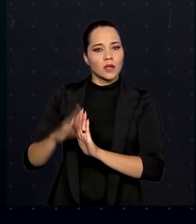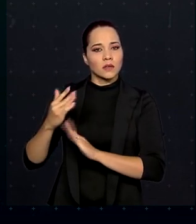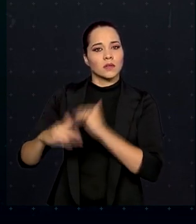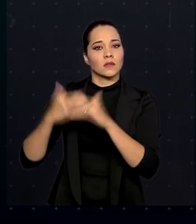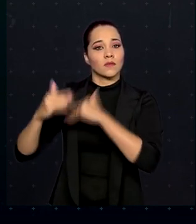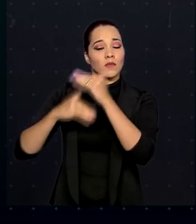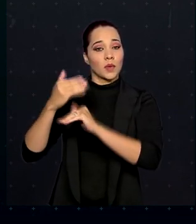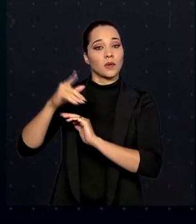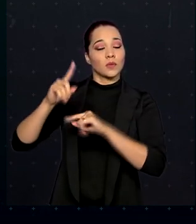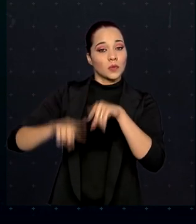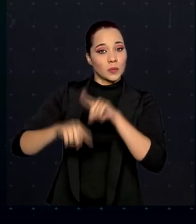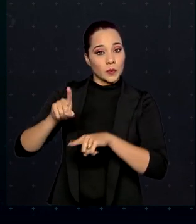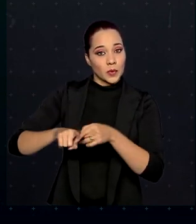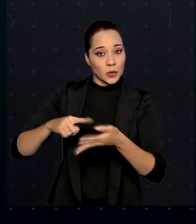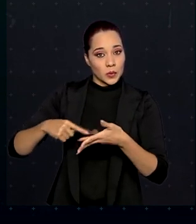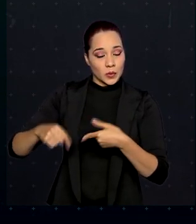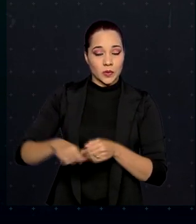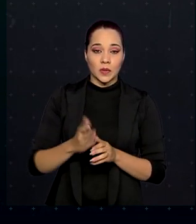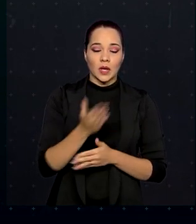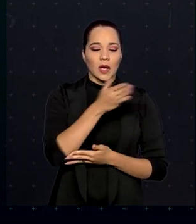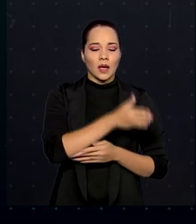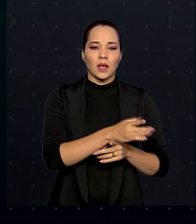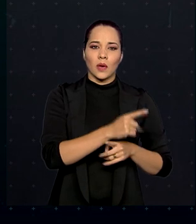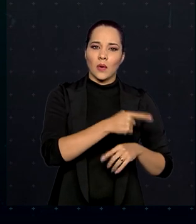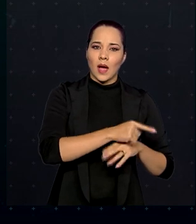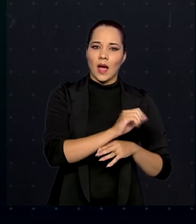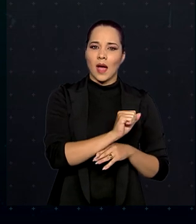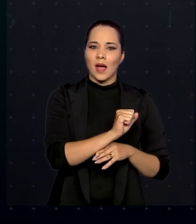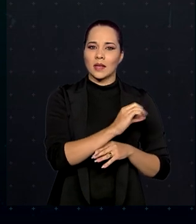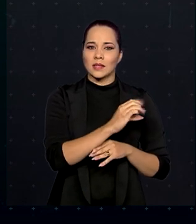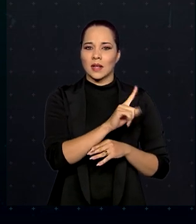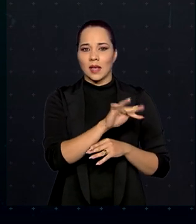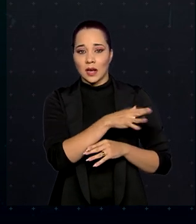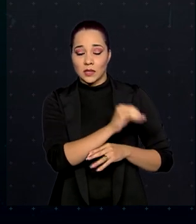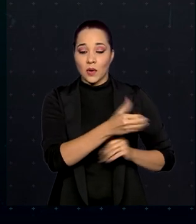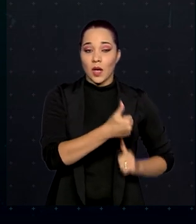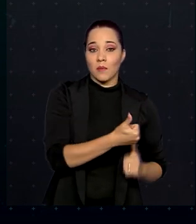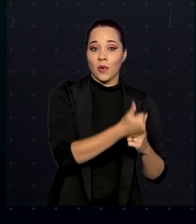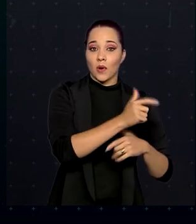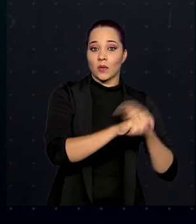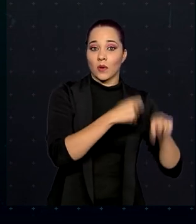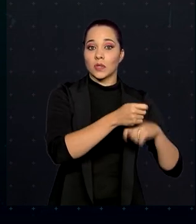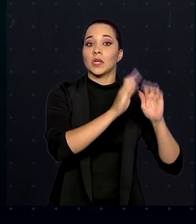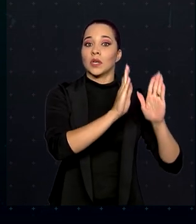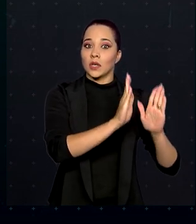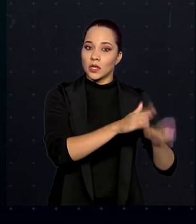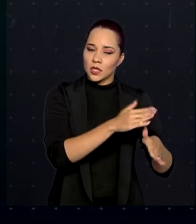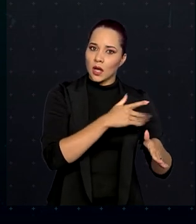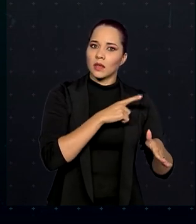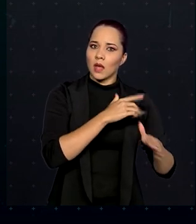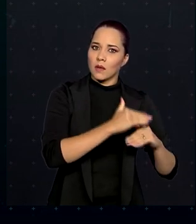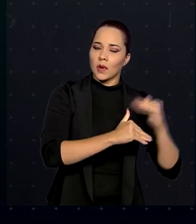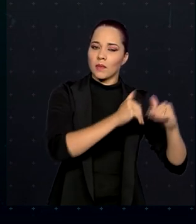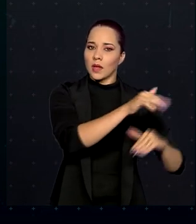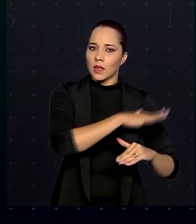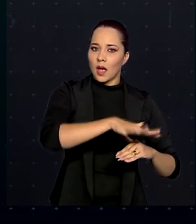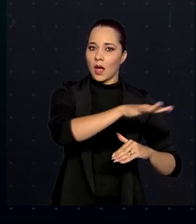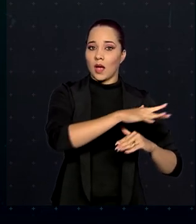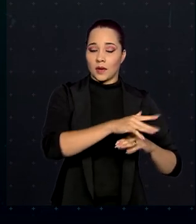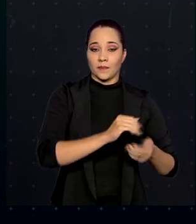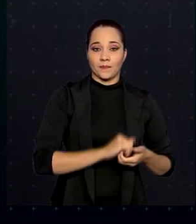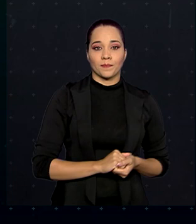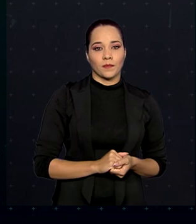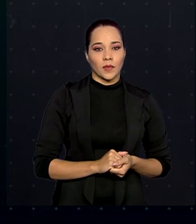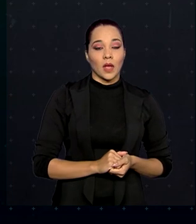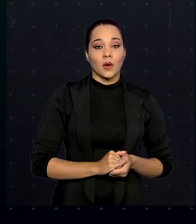desenvolvimento de produtos. E o Garagem Aceleração dá apoio a negócios que já estão se desenvolvendo no mercado. No